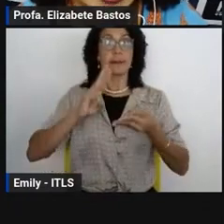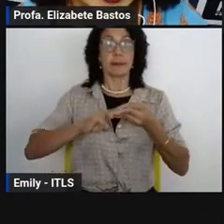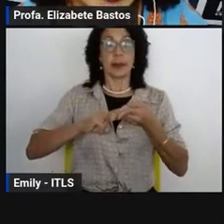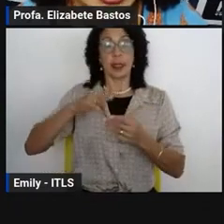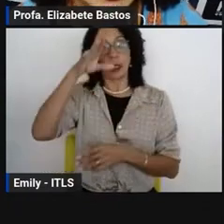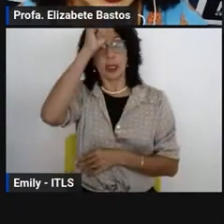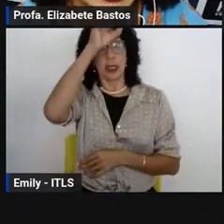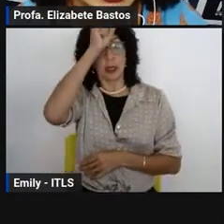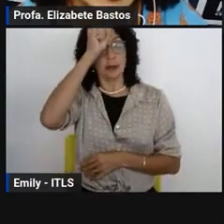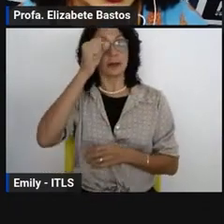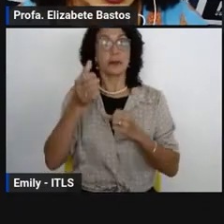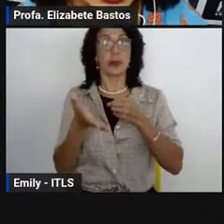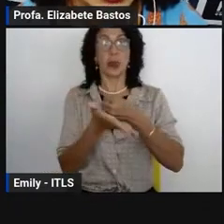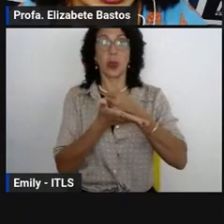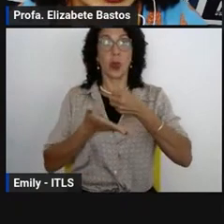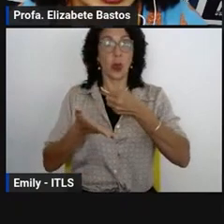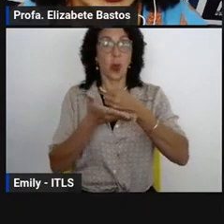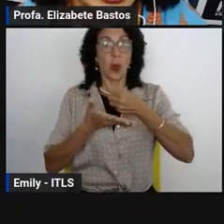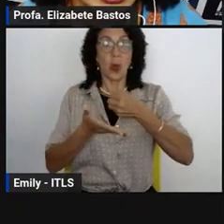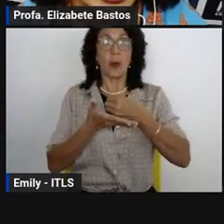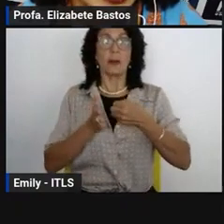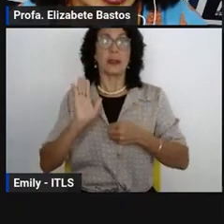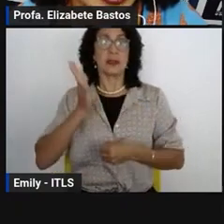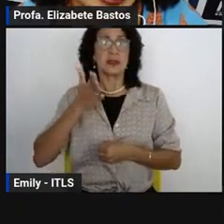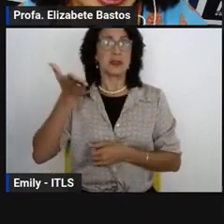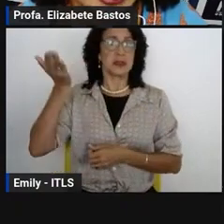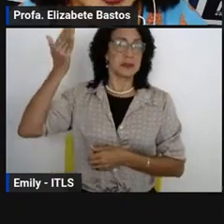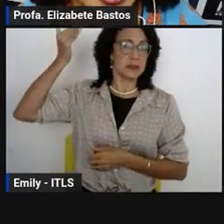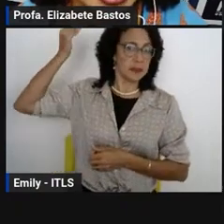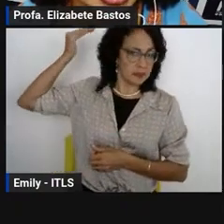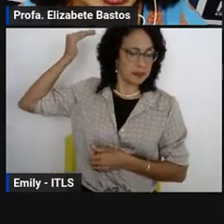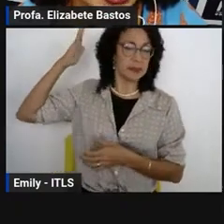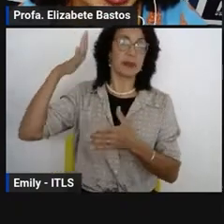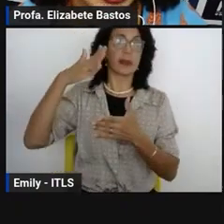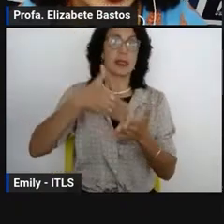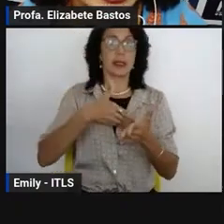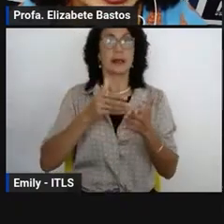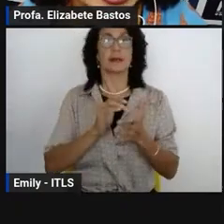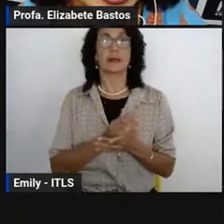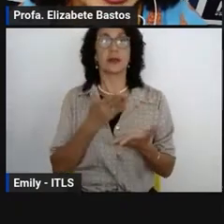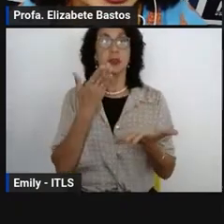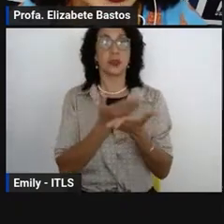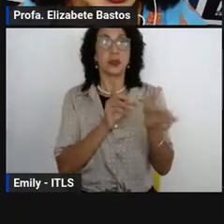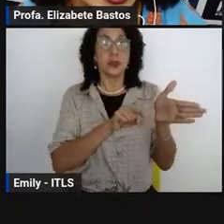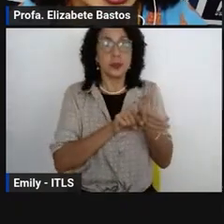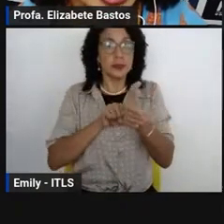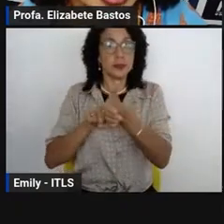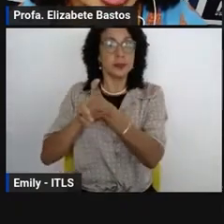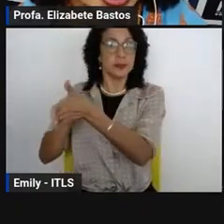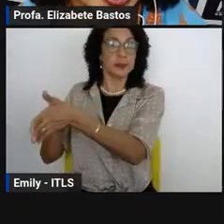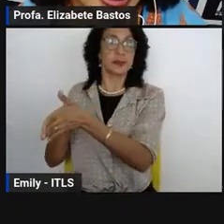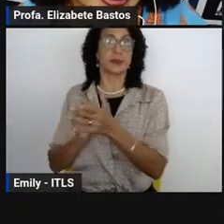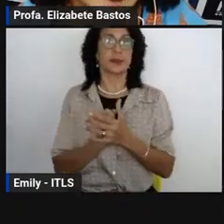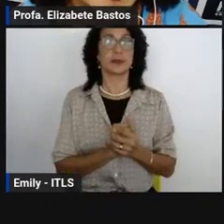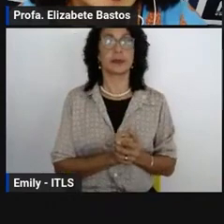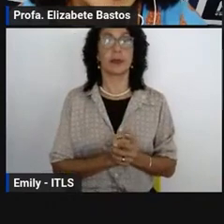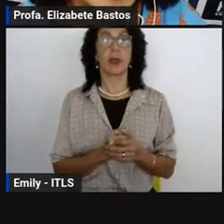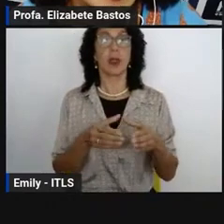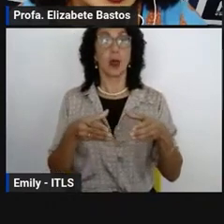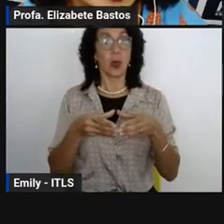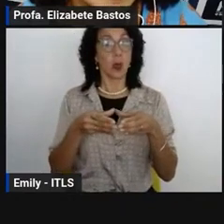com base nos princípios construídos no início do movimento, estudos, pesquisas, discussões coletivas.